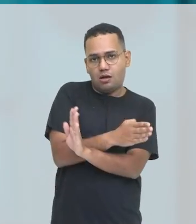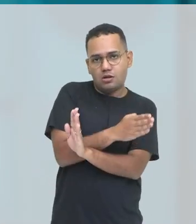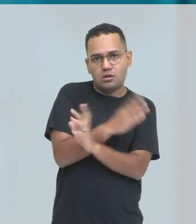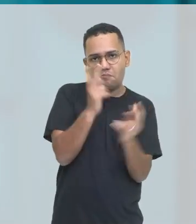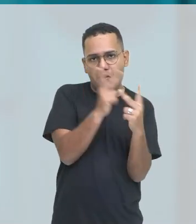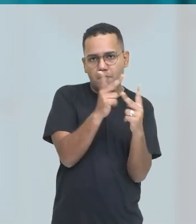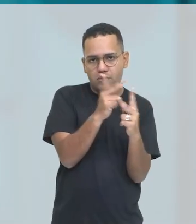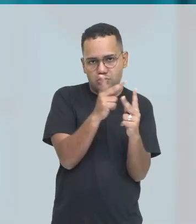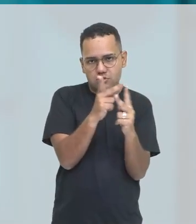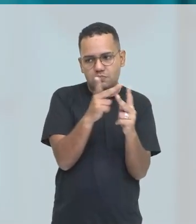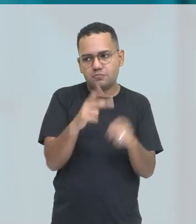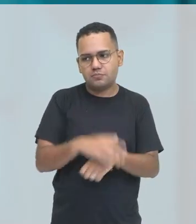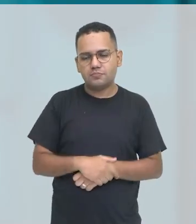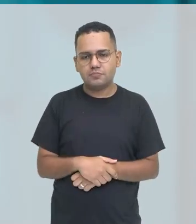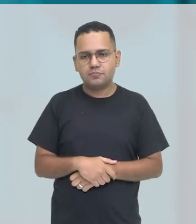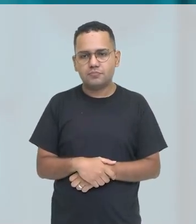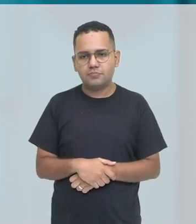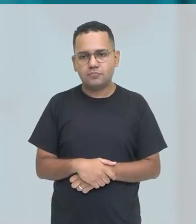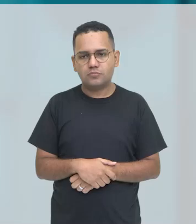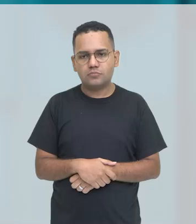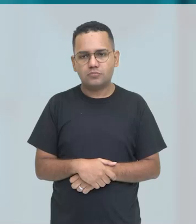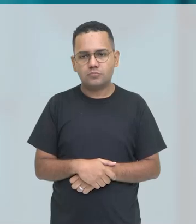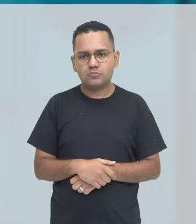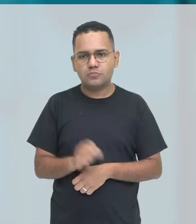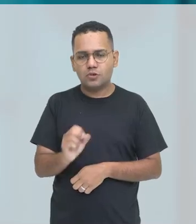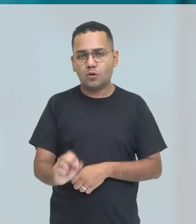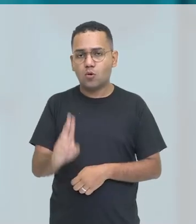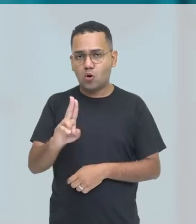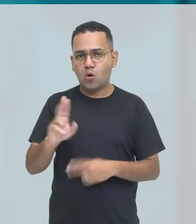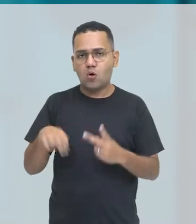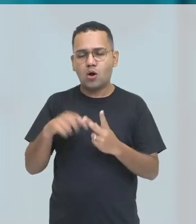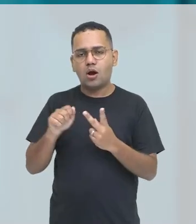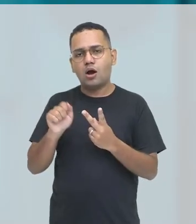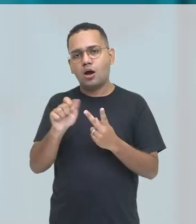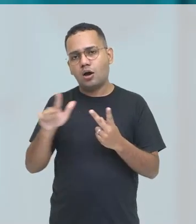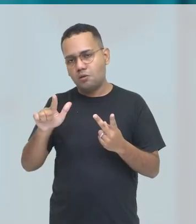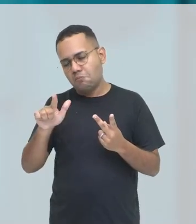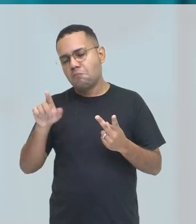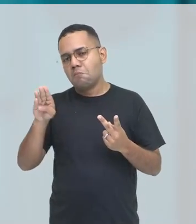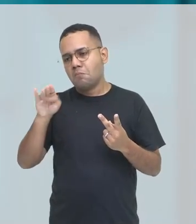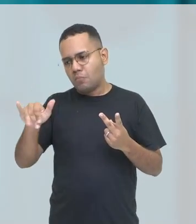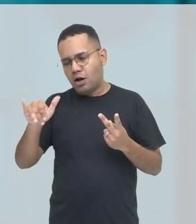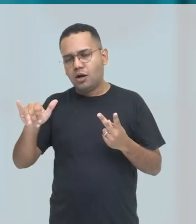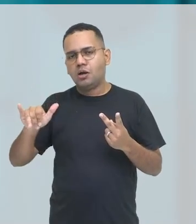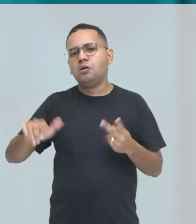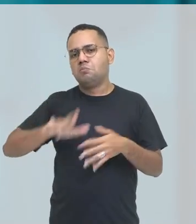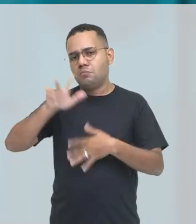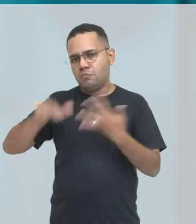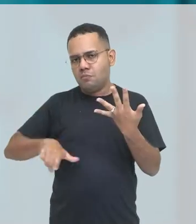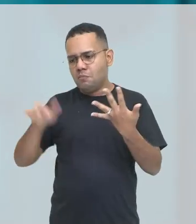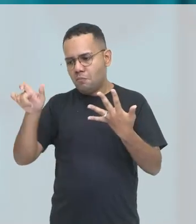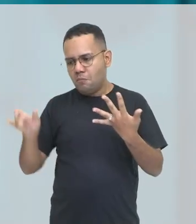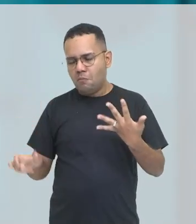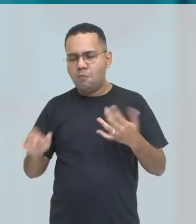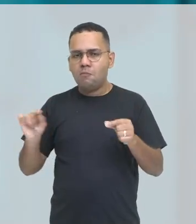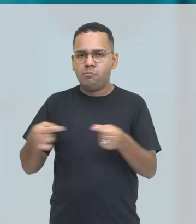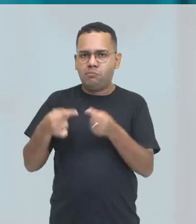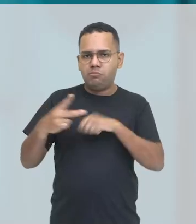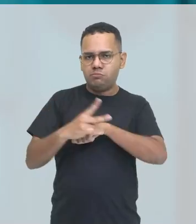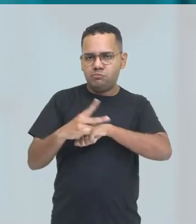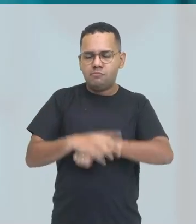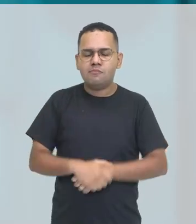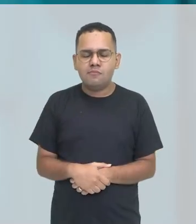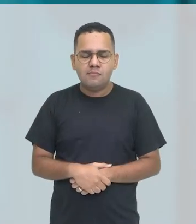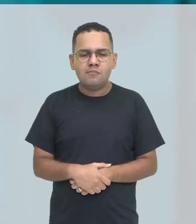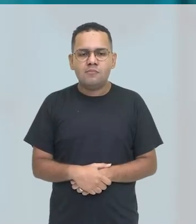by himself, por exemplo. Ou utilizando, então, ou by himself, ou by herself, e assim por diante, ok? Pois bem,